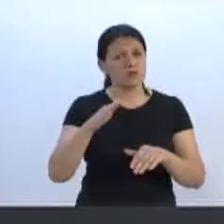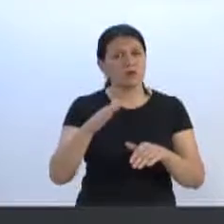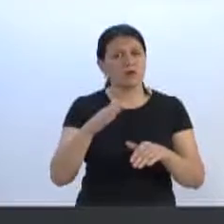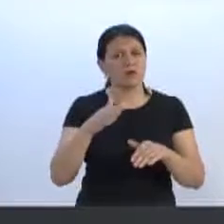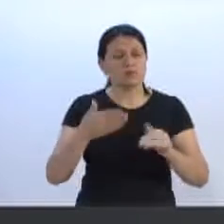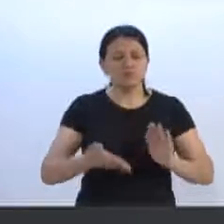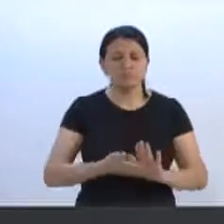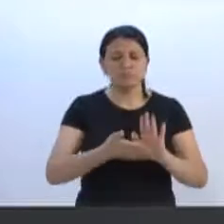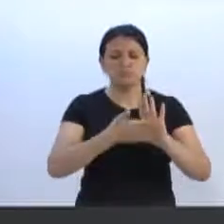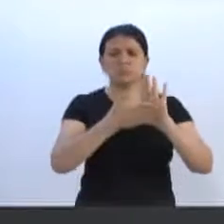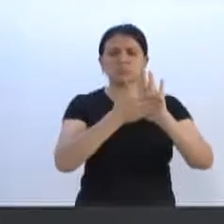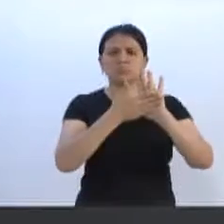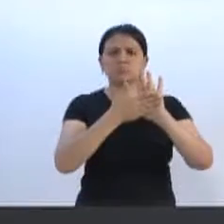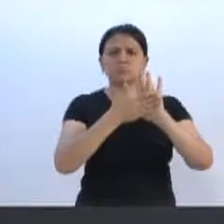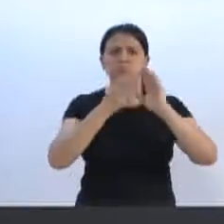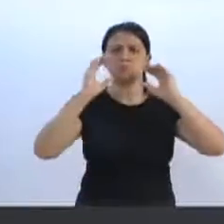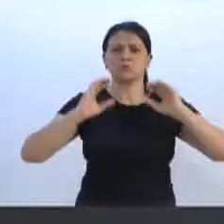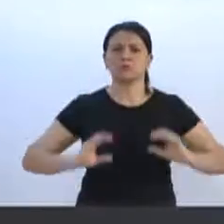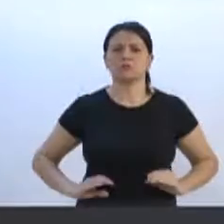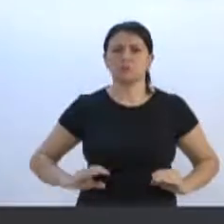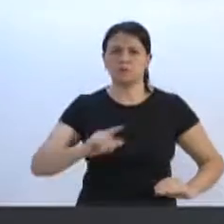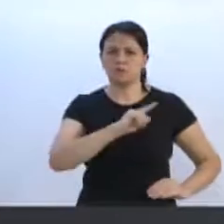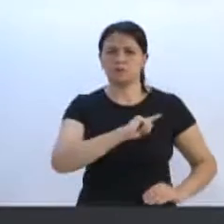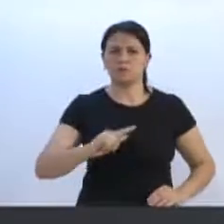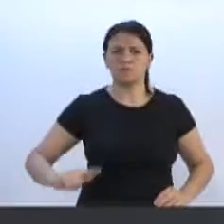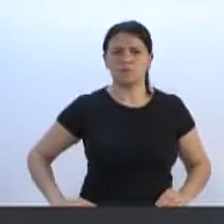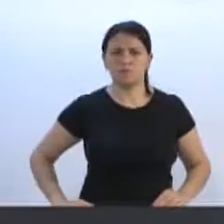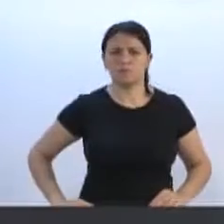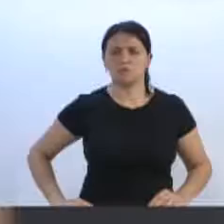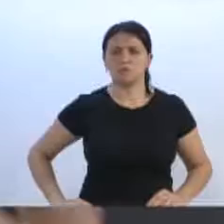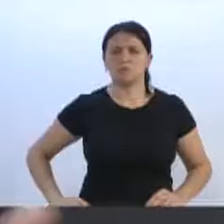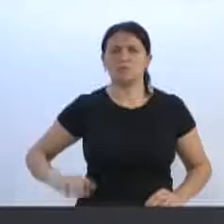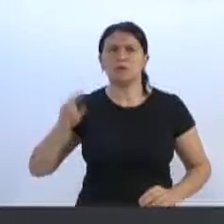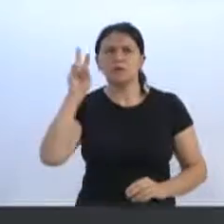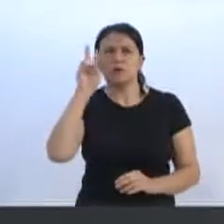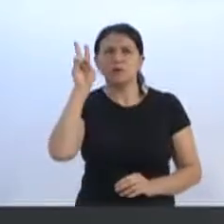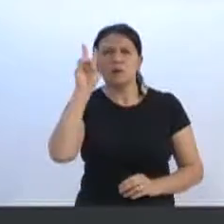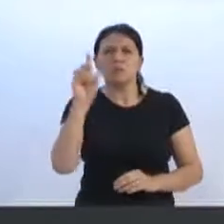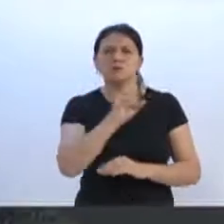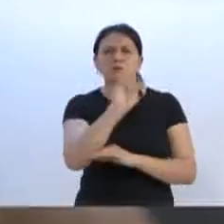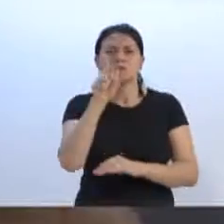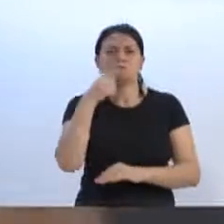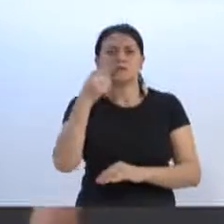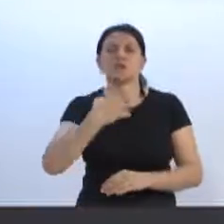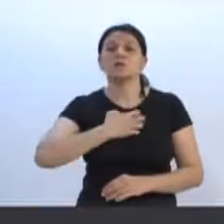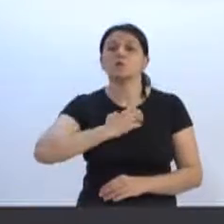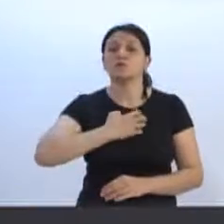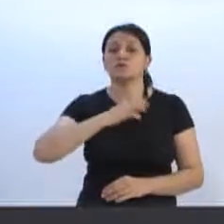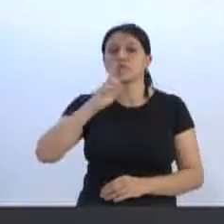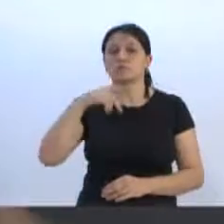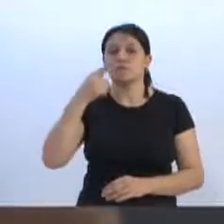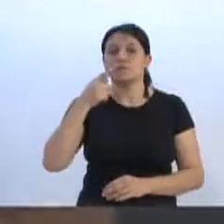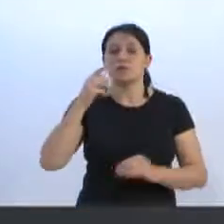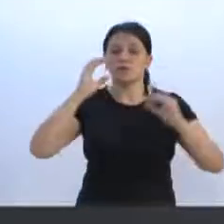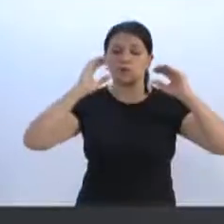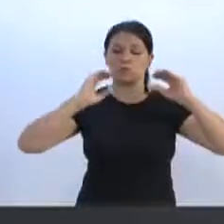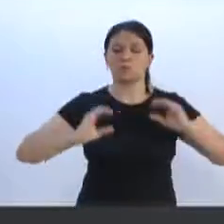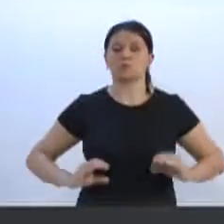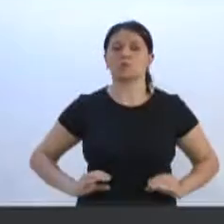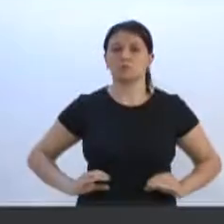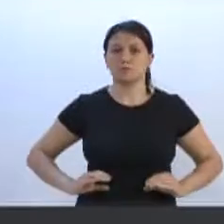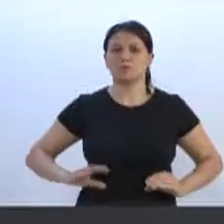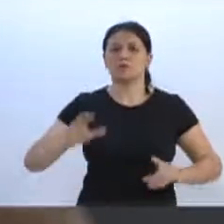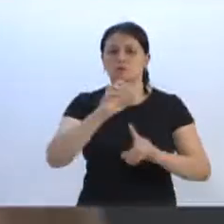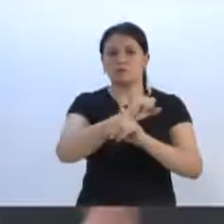algumas ações e posturas do atual governador. Eu lhe recordo do dia que eu falei aqui sobre a forma dele falar, dele se pronunciar com a